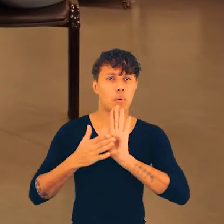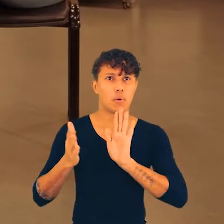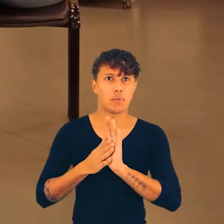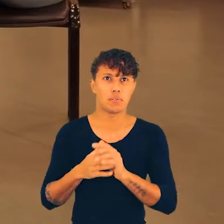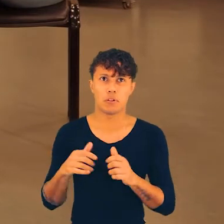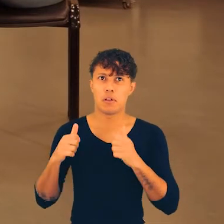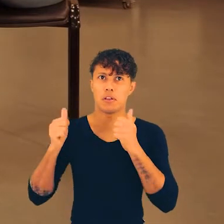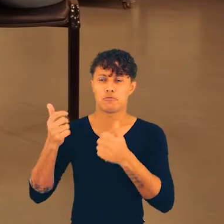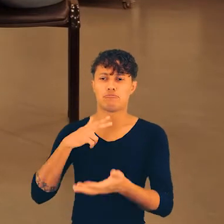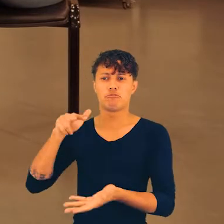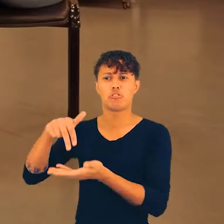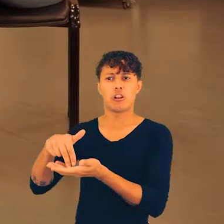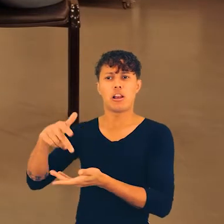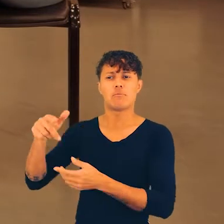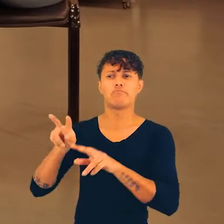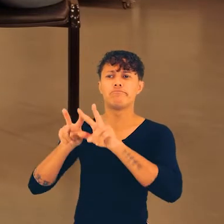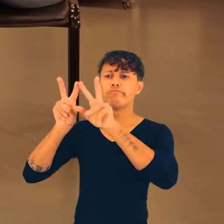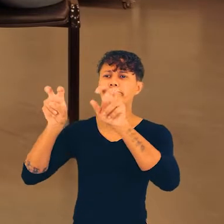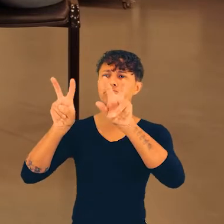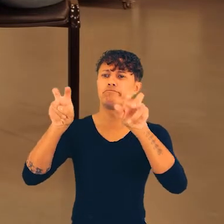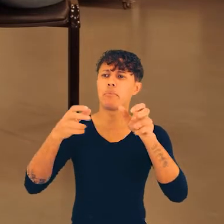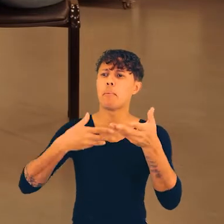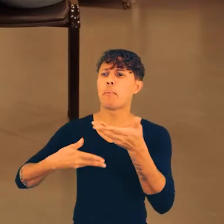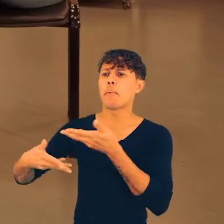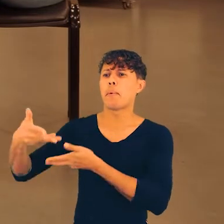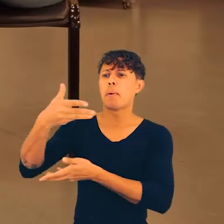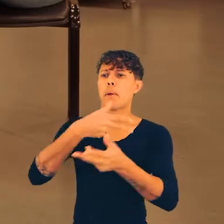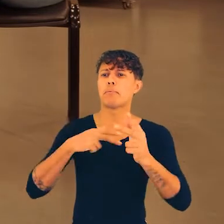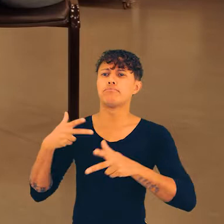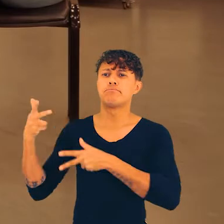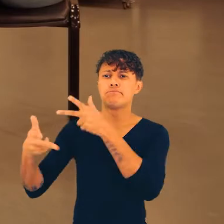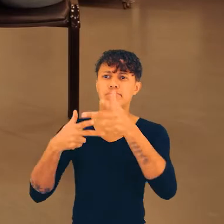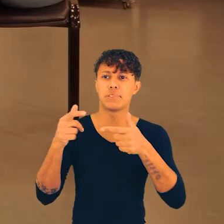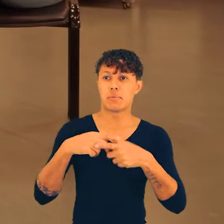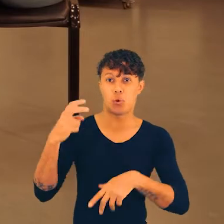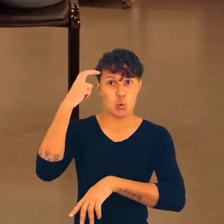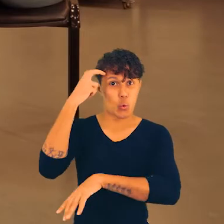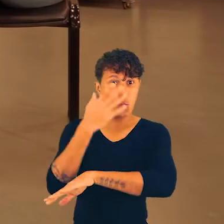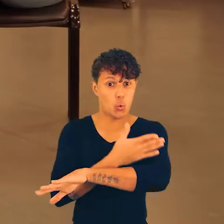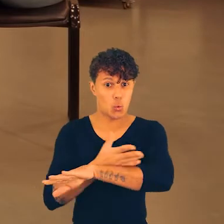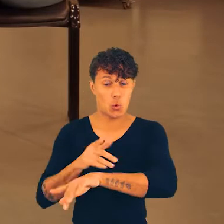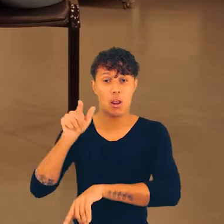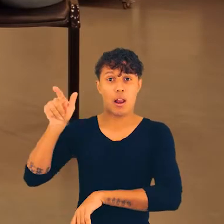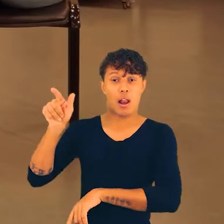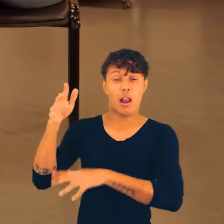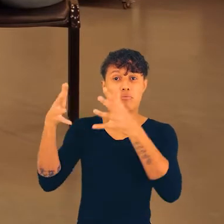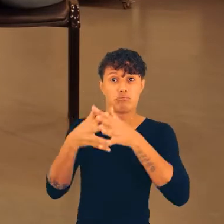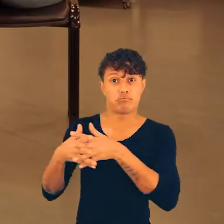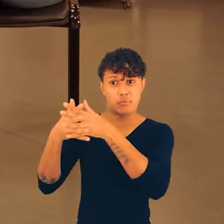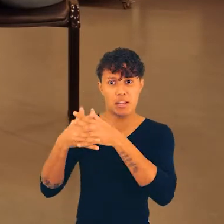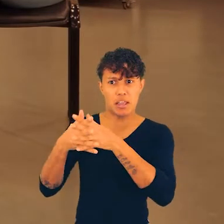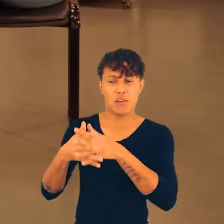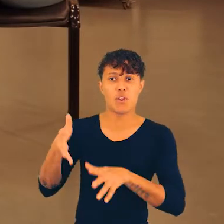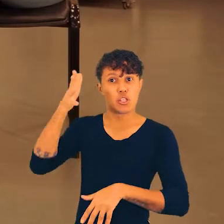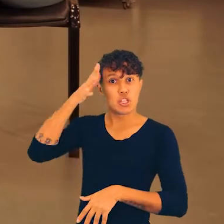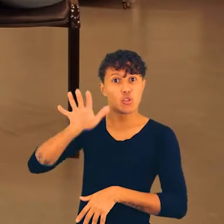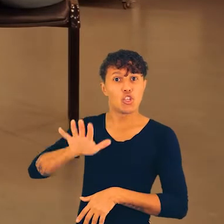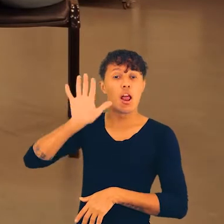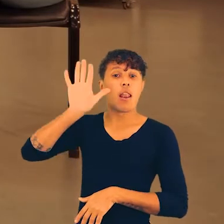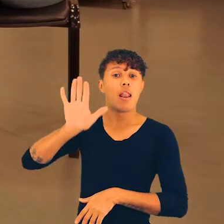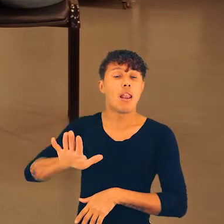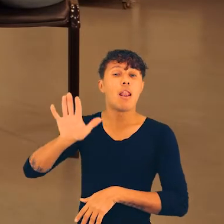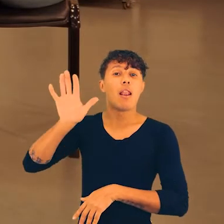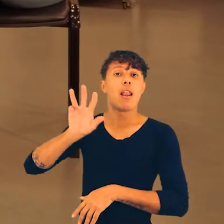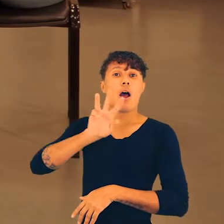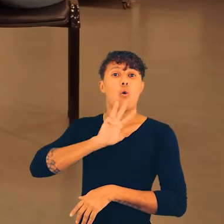sabe? Então, beleza. A gente foi lá para discutir. A gente discutiu muito sobre o que é cultura. Foi nos Estados Unidos. Eu fiquei cinco dias